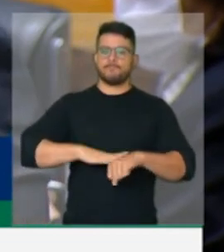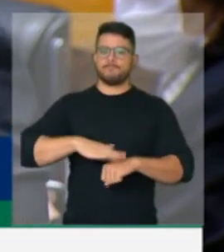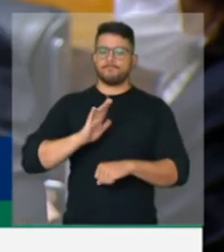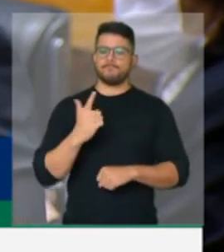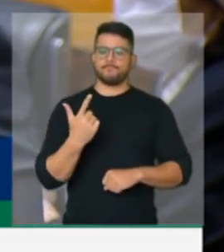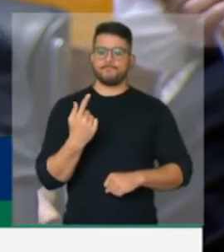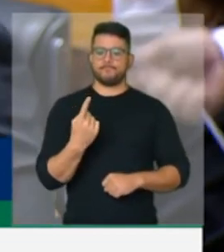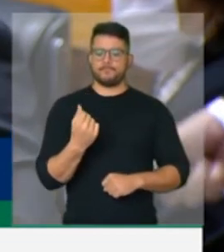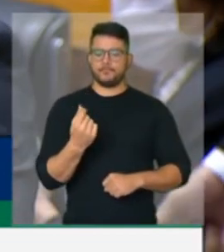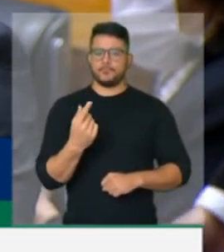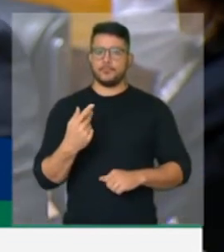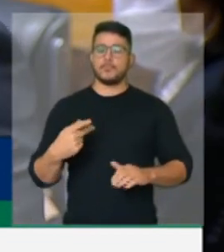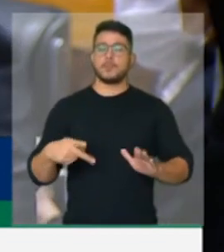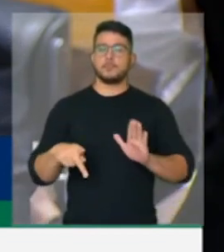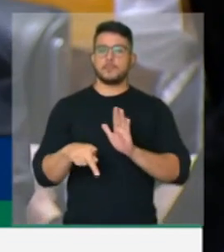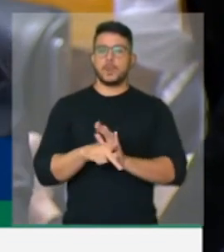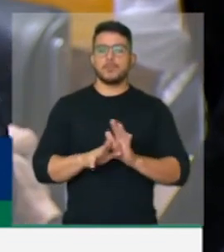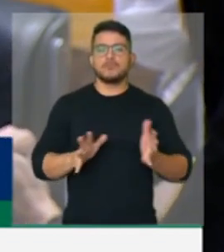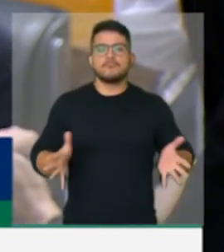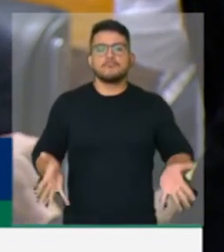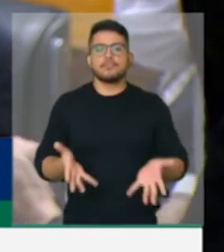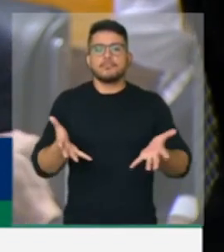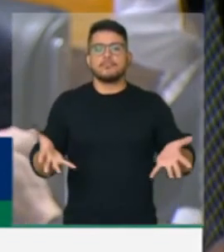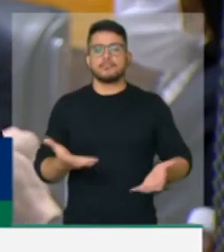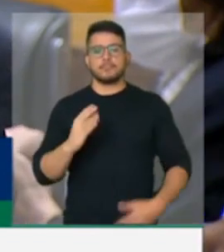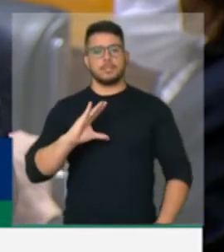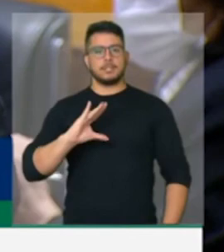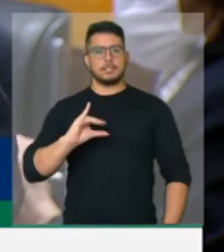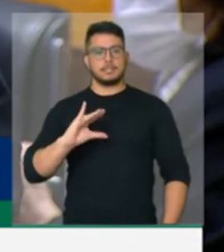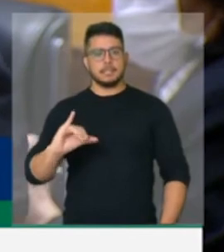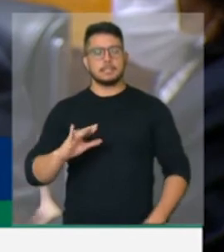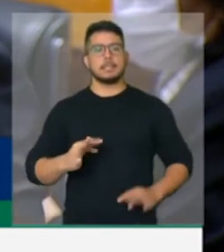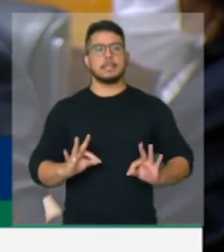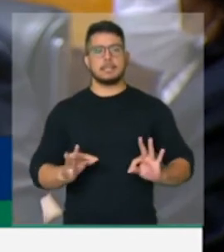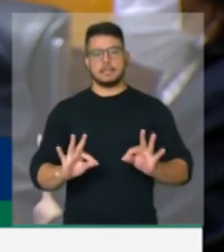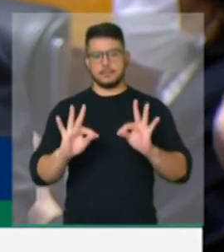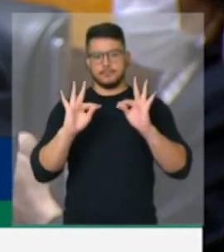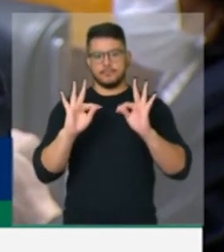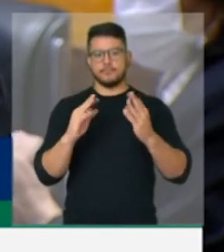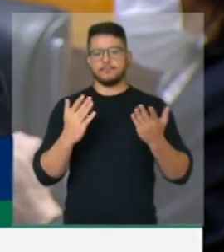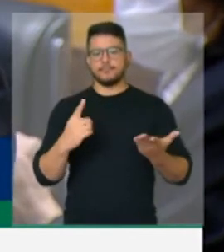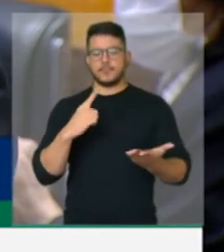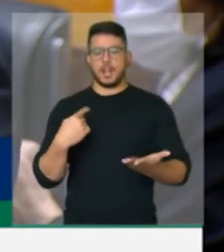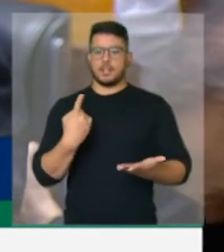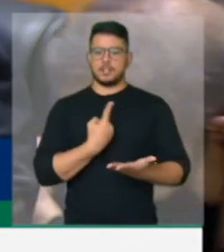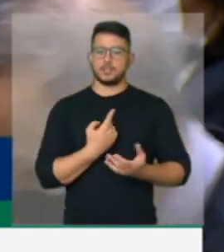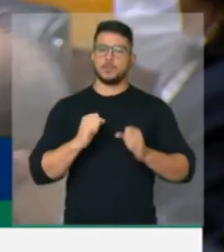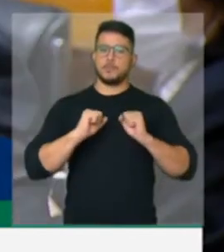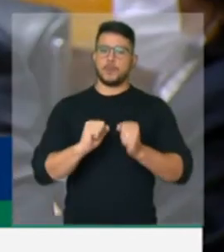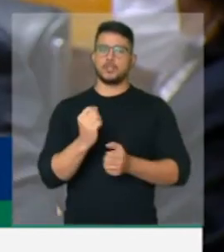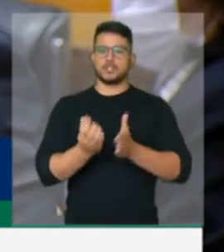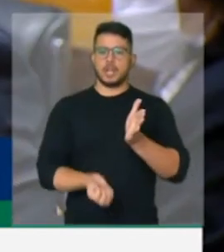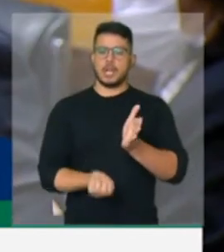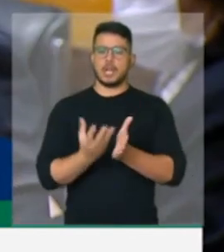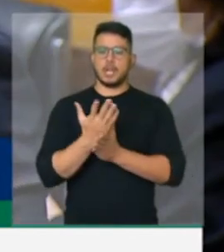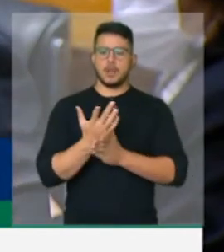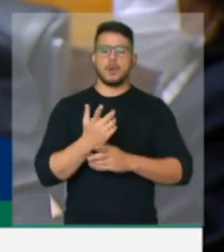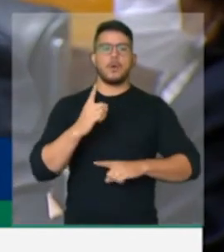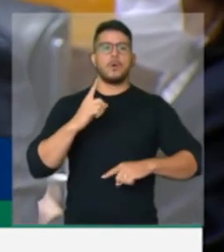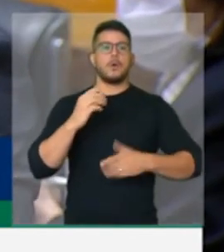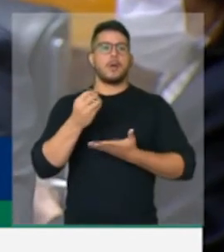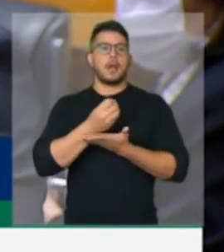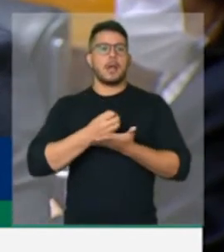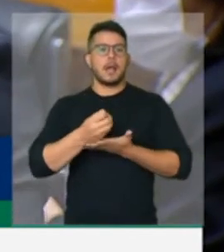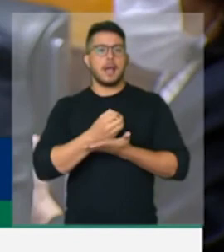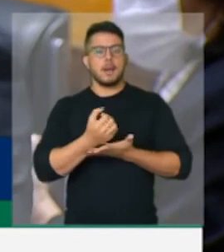privada, o estímulo à ciência e tecnologia para que possamos desenvolver medicamentos, a vacina nacional,